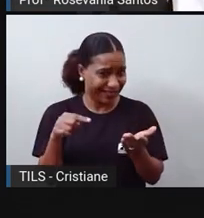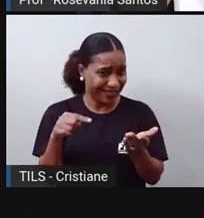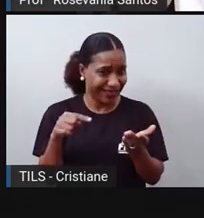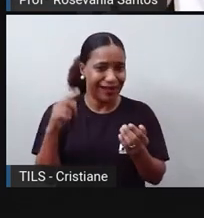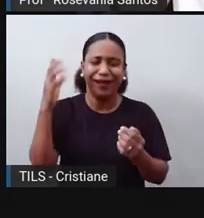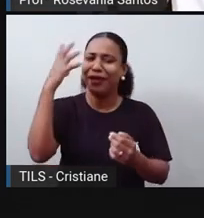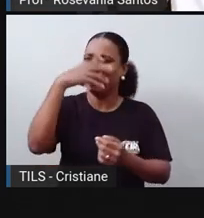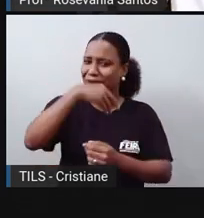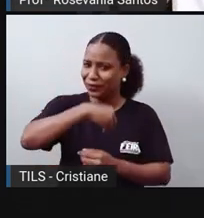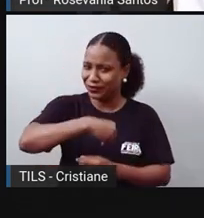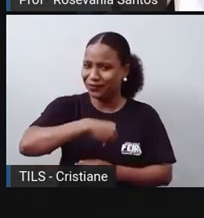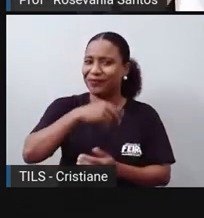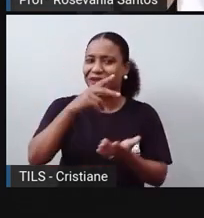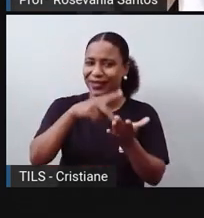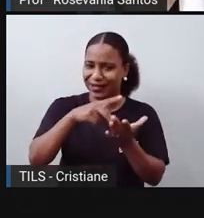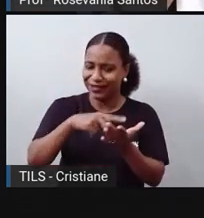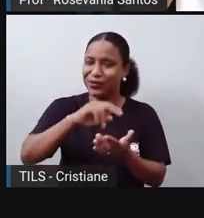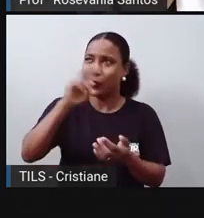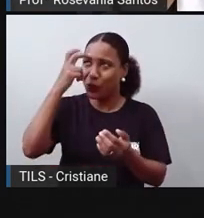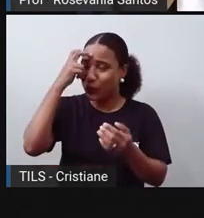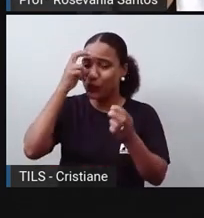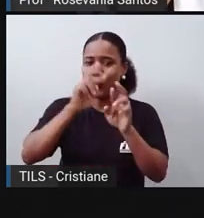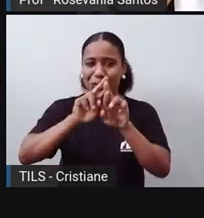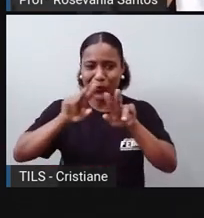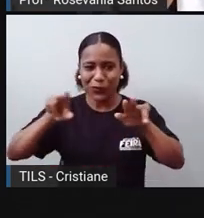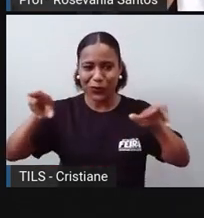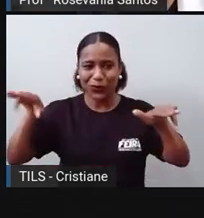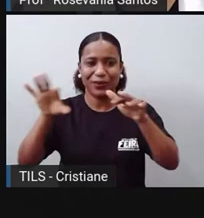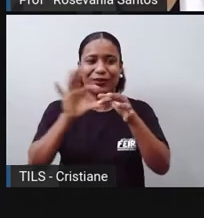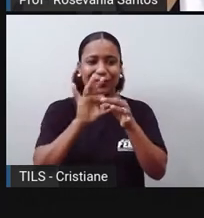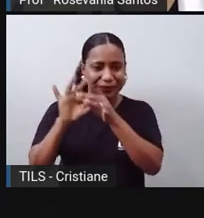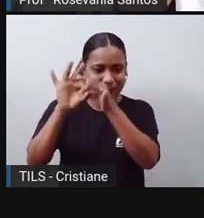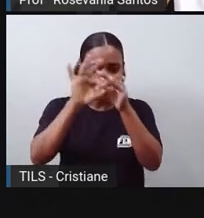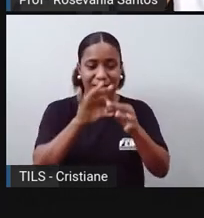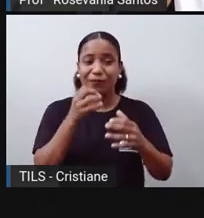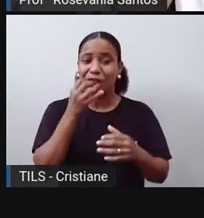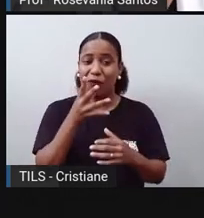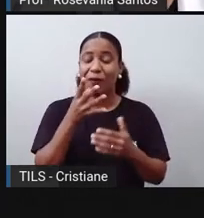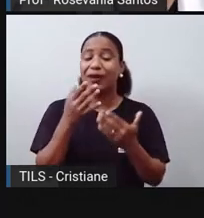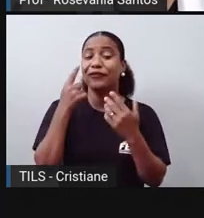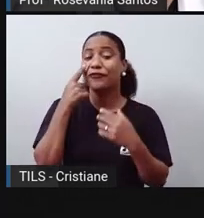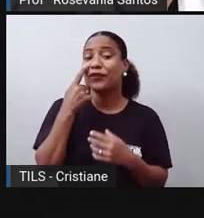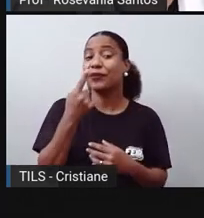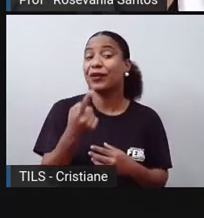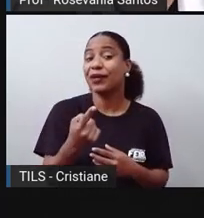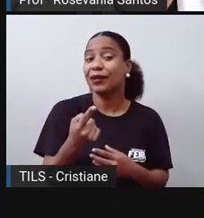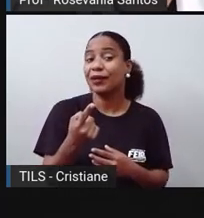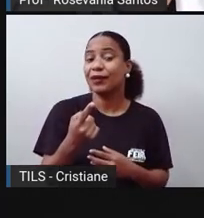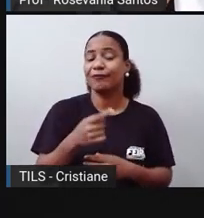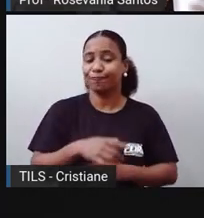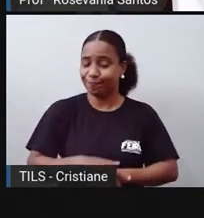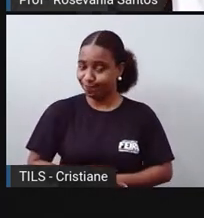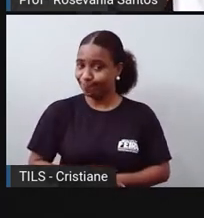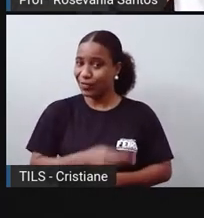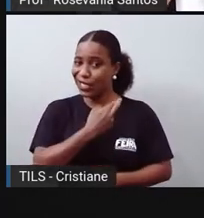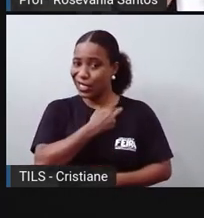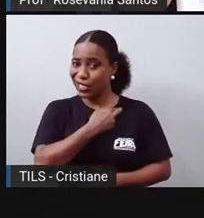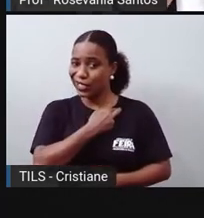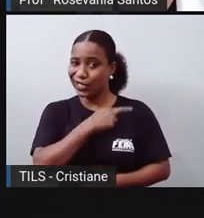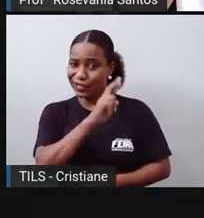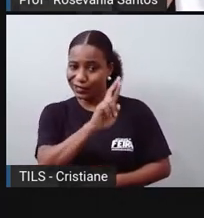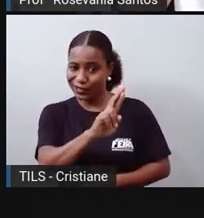parte mesmo para a realidade, a gente vê muita intolerância religiosa, a gente vê muita